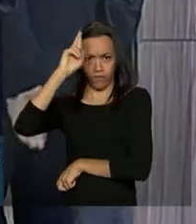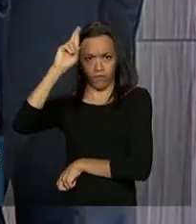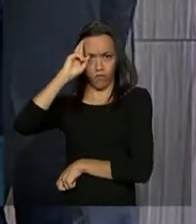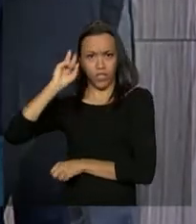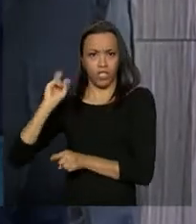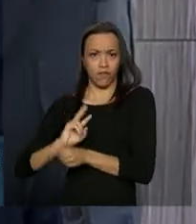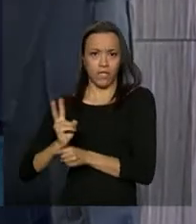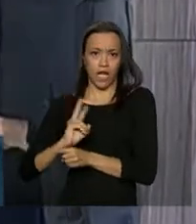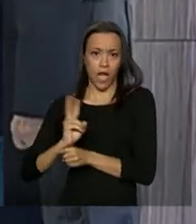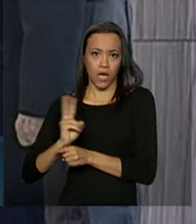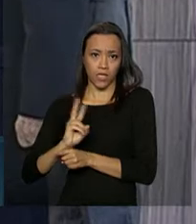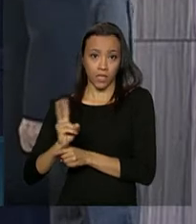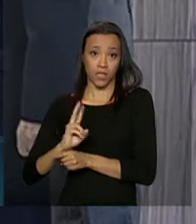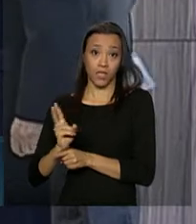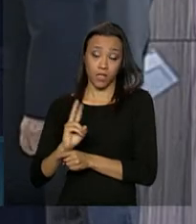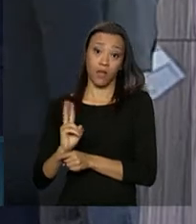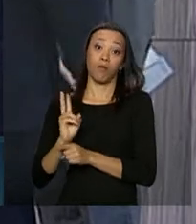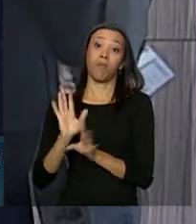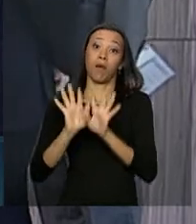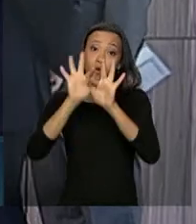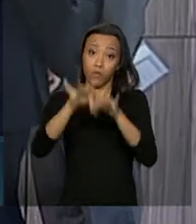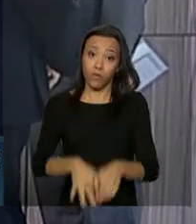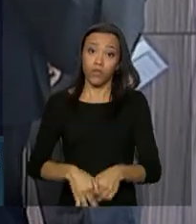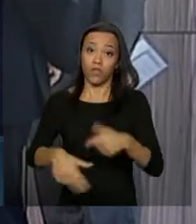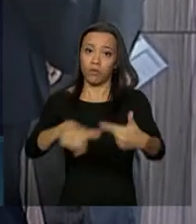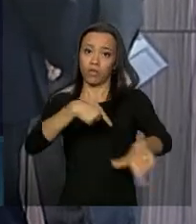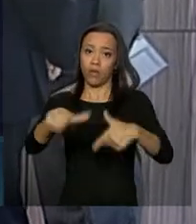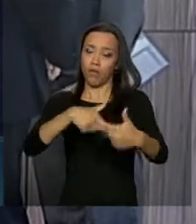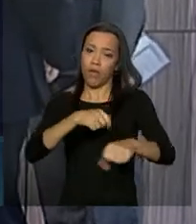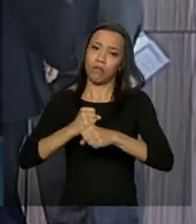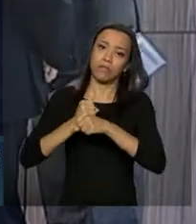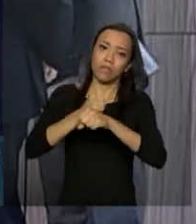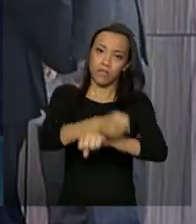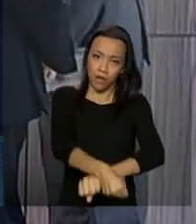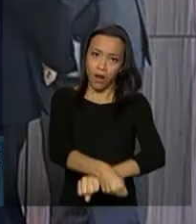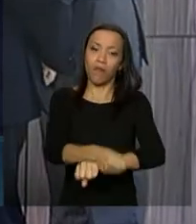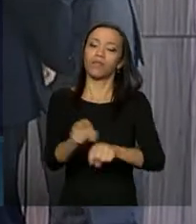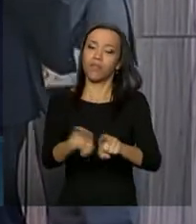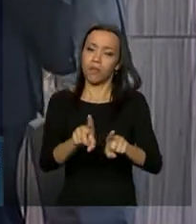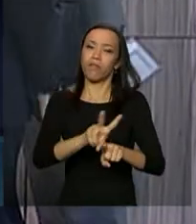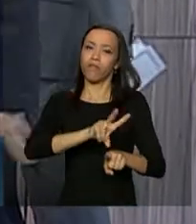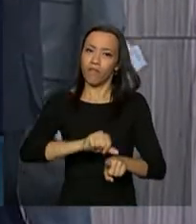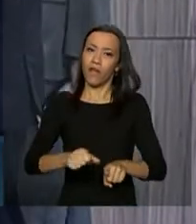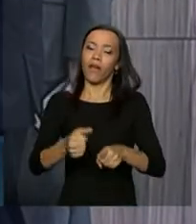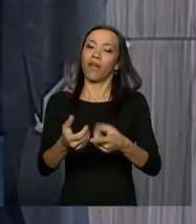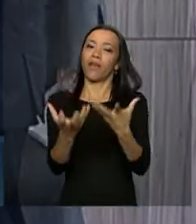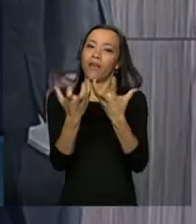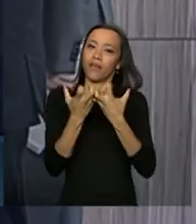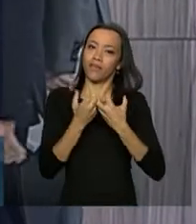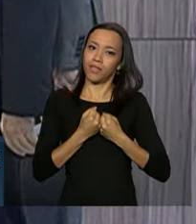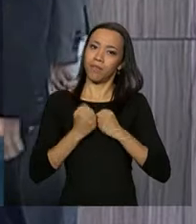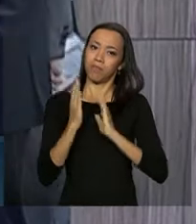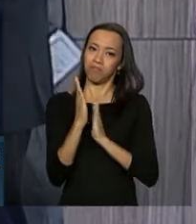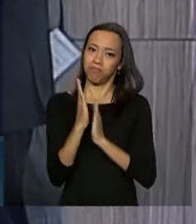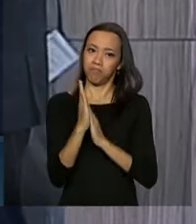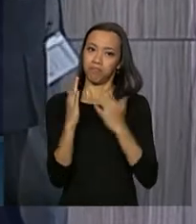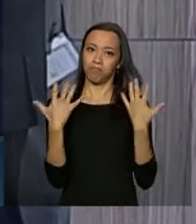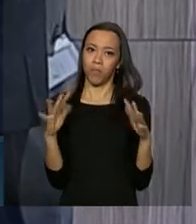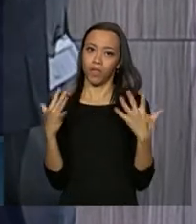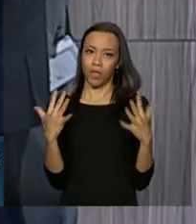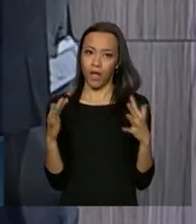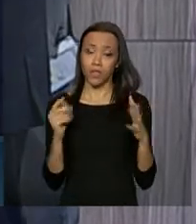fiscalização para a erradicação do trabalho escravo também receberão essa homenagem. Os